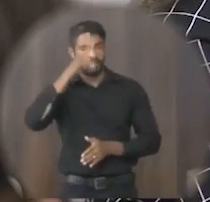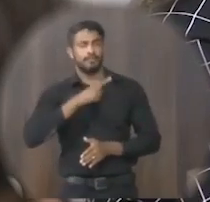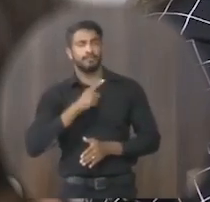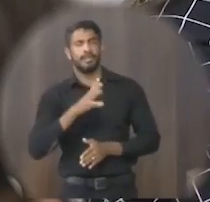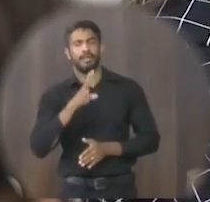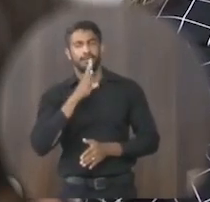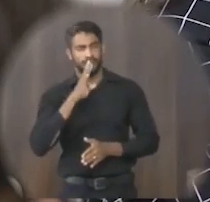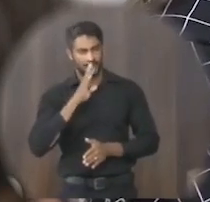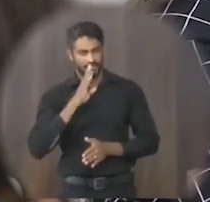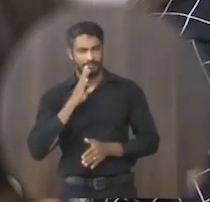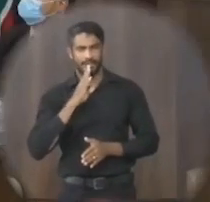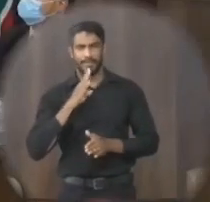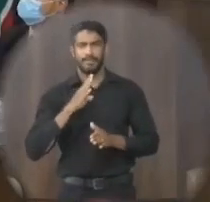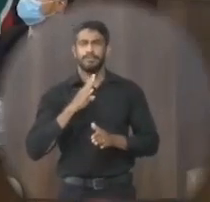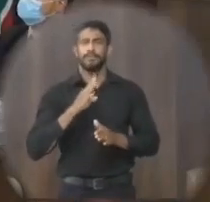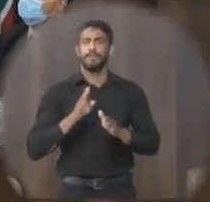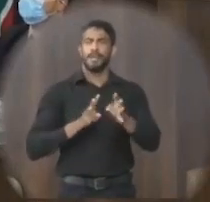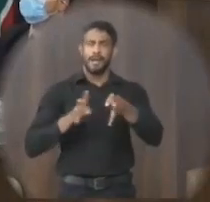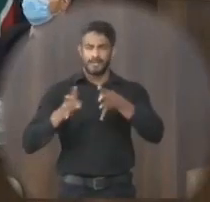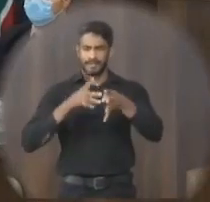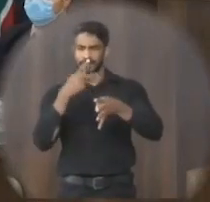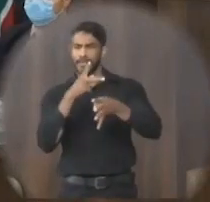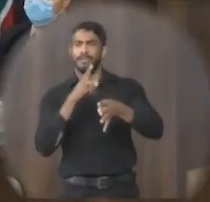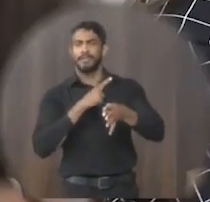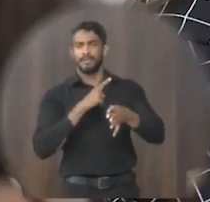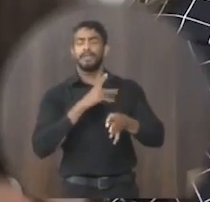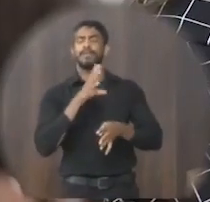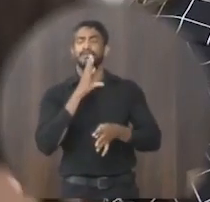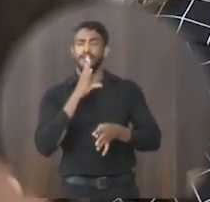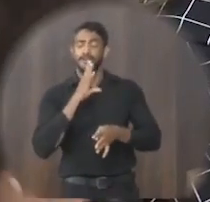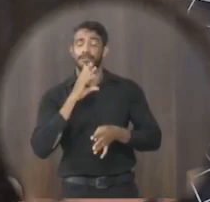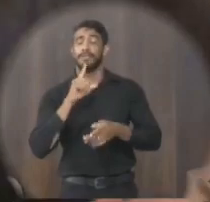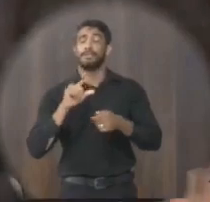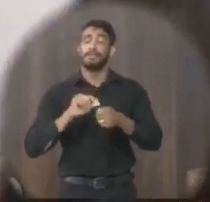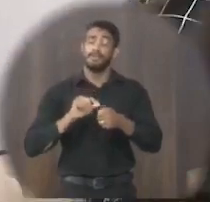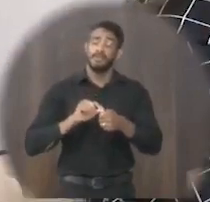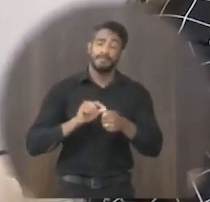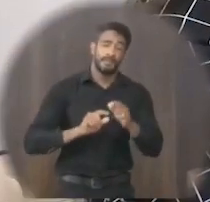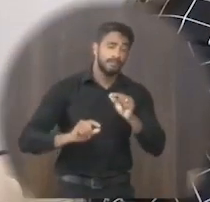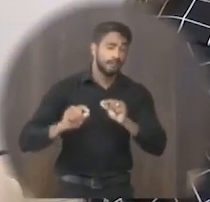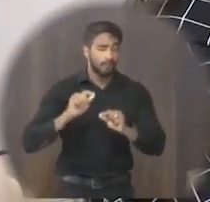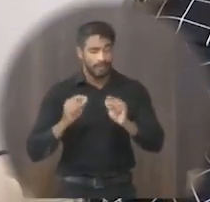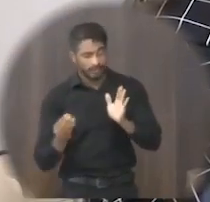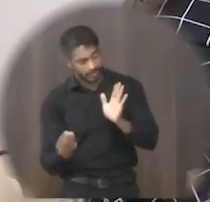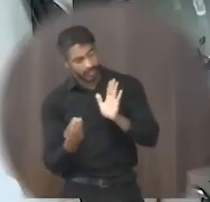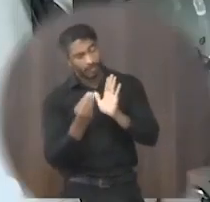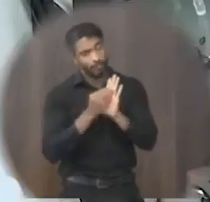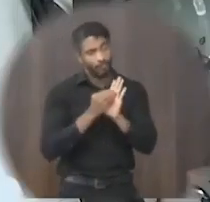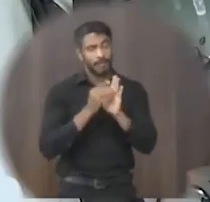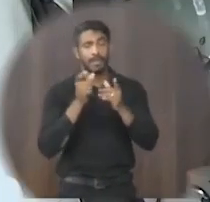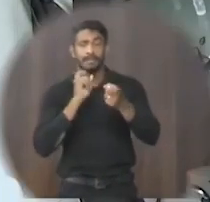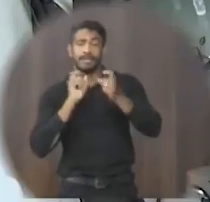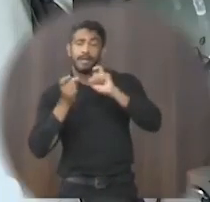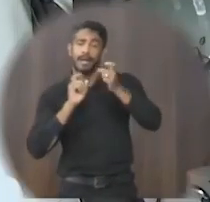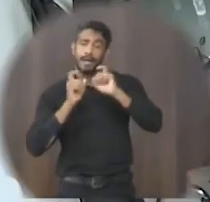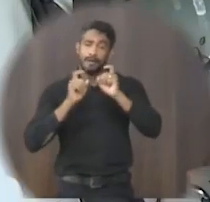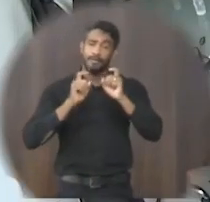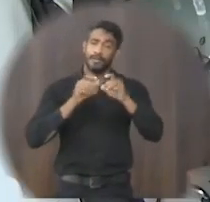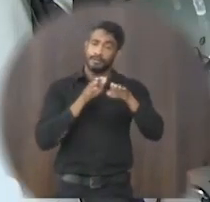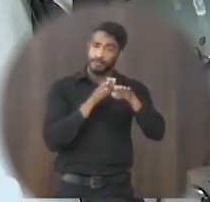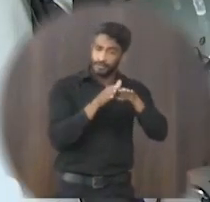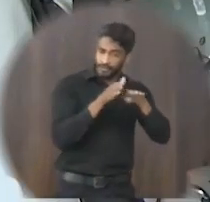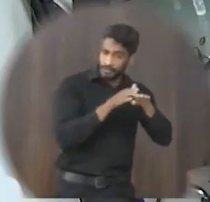que a assessoria dele já tem conhecimento e que seja marcada essa reunião para que os